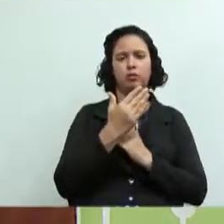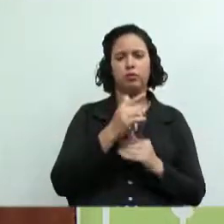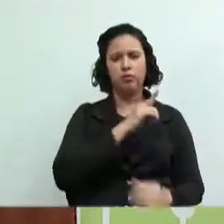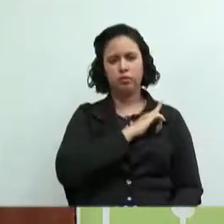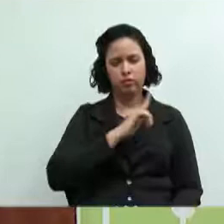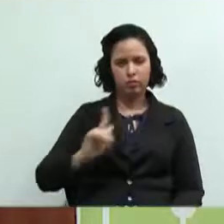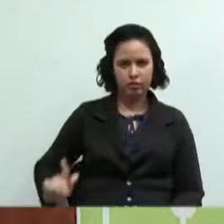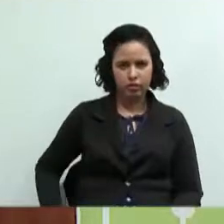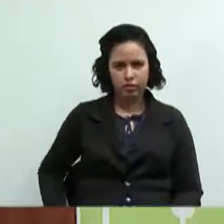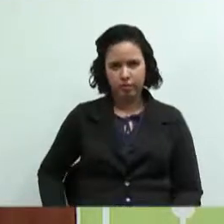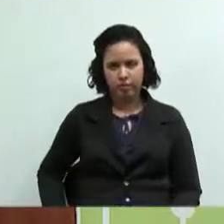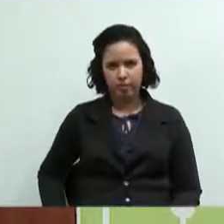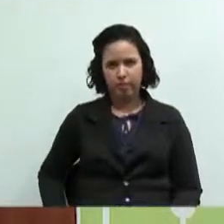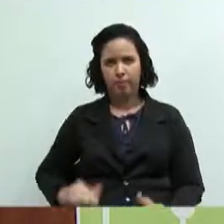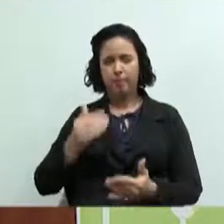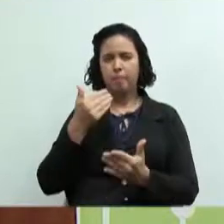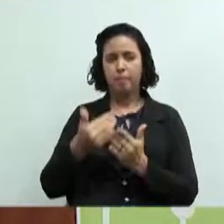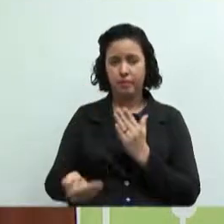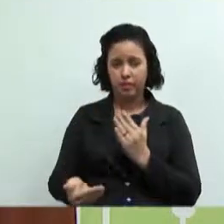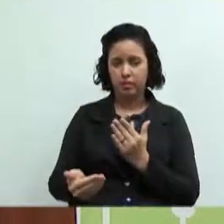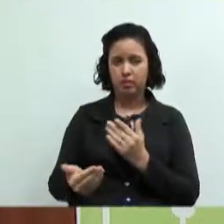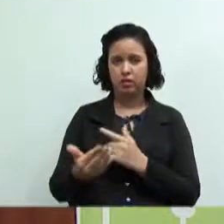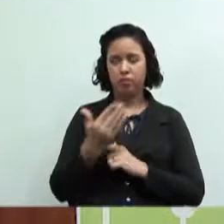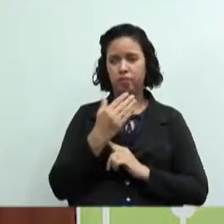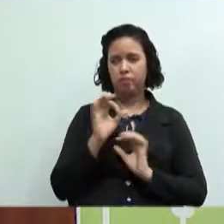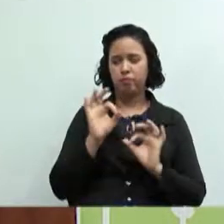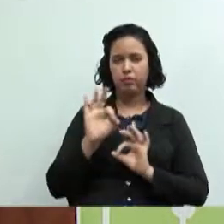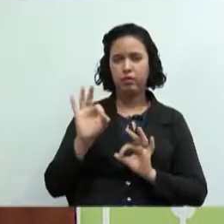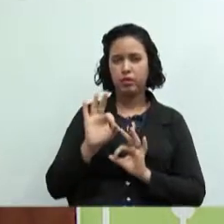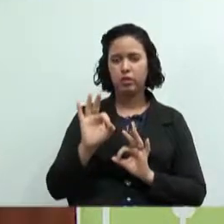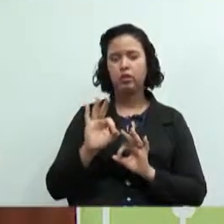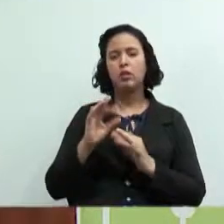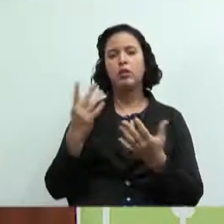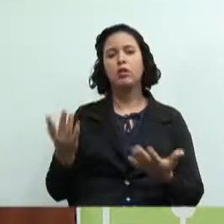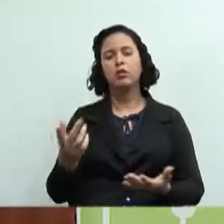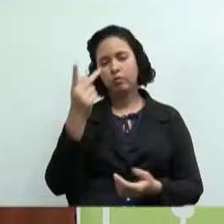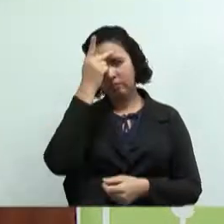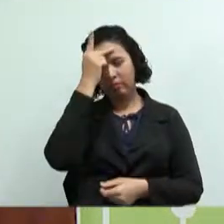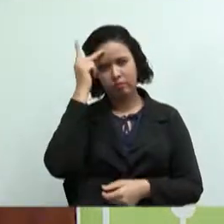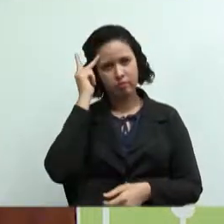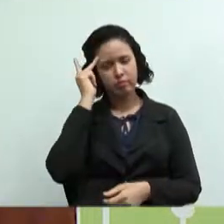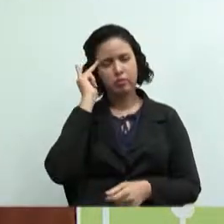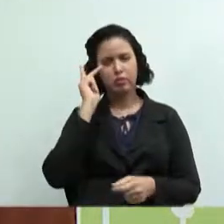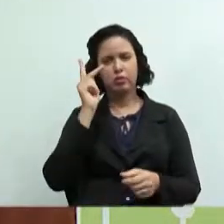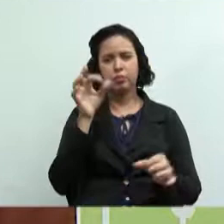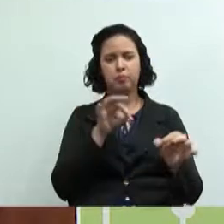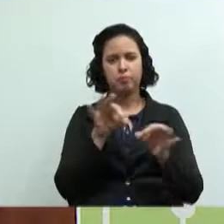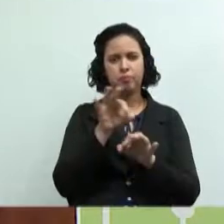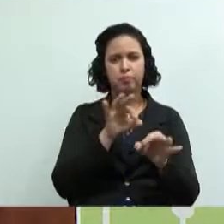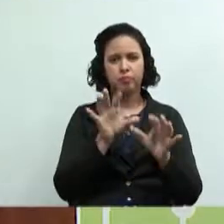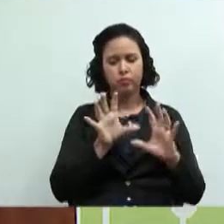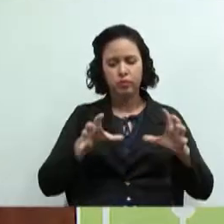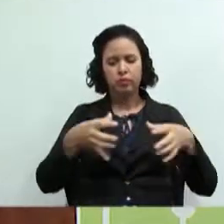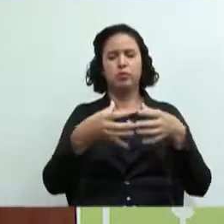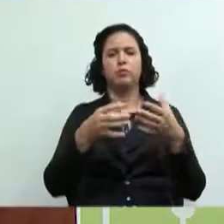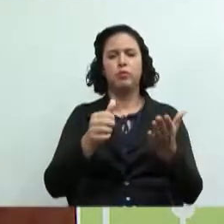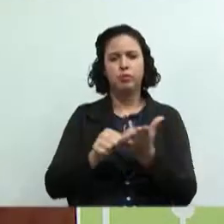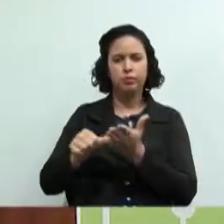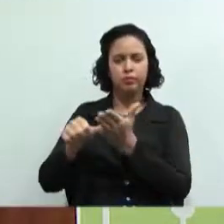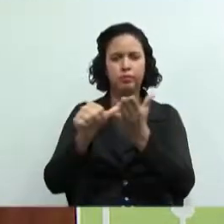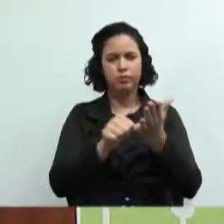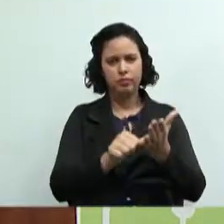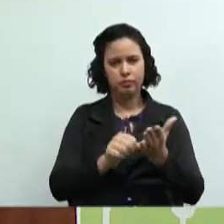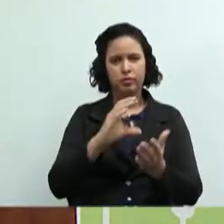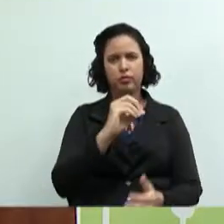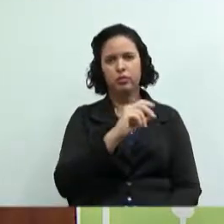próprios populares que dependem dessas construções a custos mais baixos se organizam numa cooperativa habitacional.